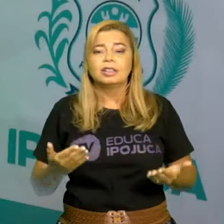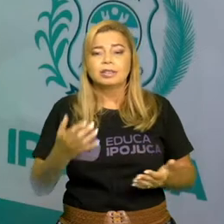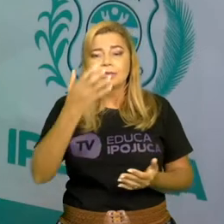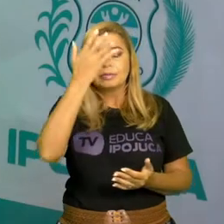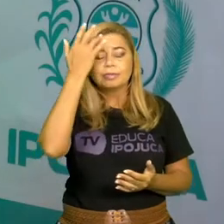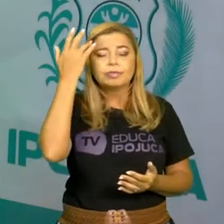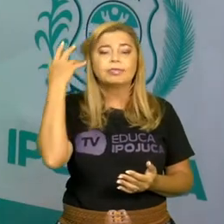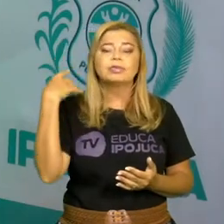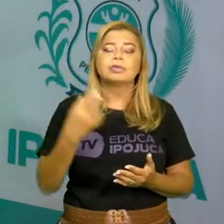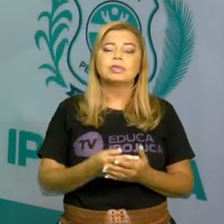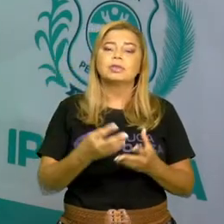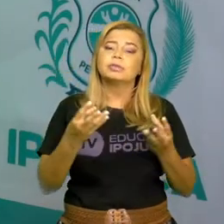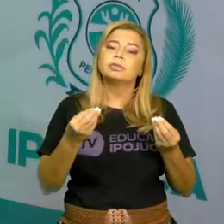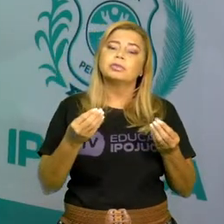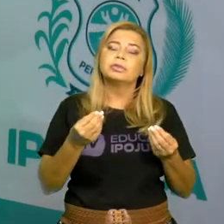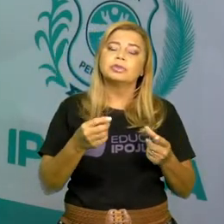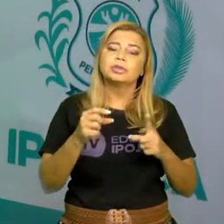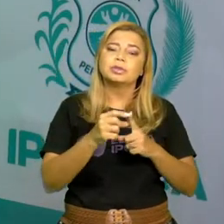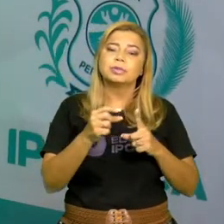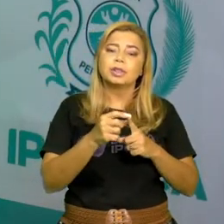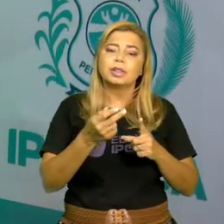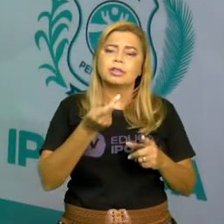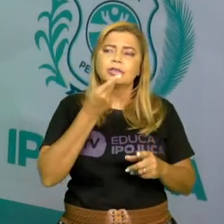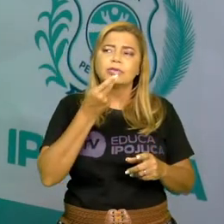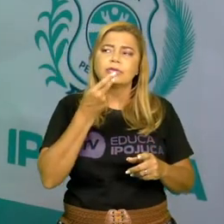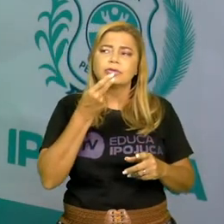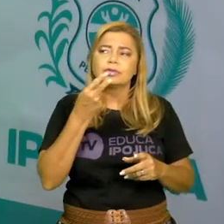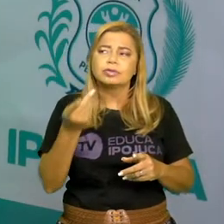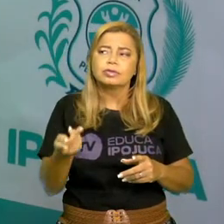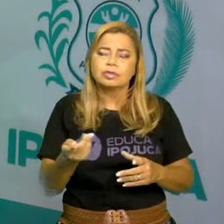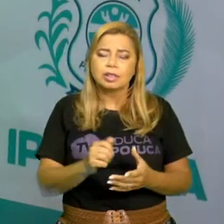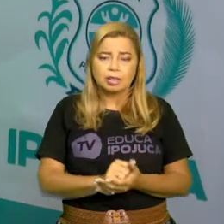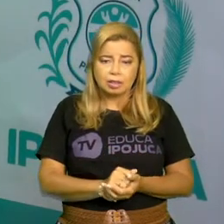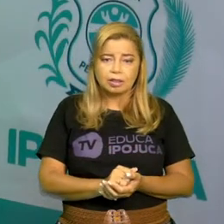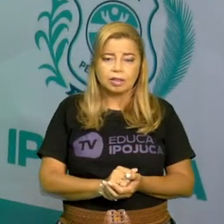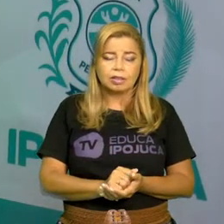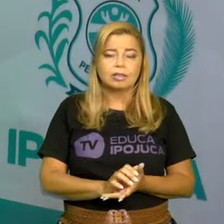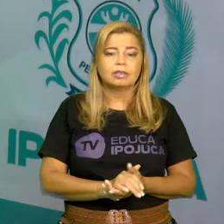começa a pronunciar essas palavras, se você não tiver